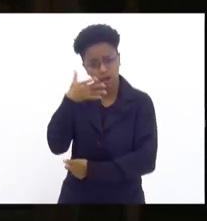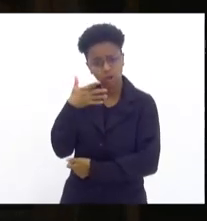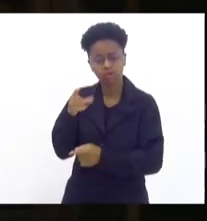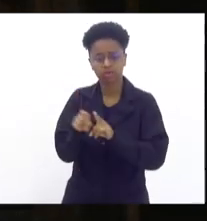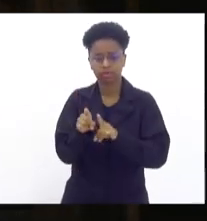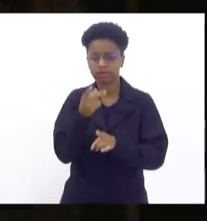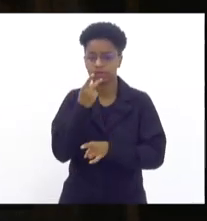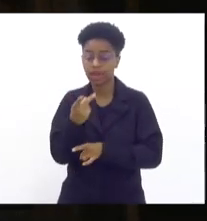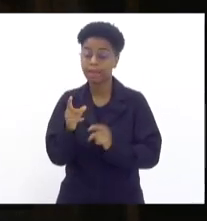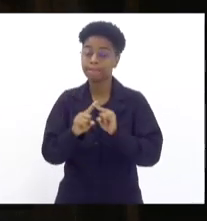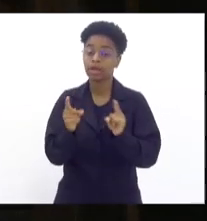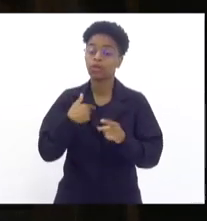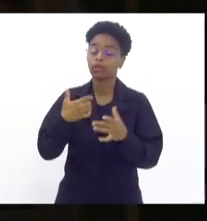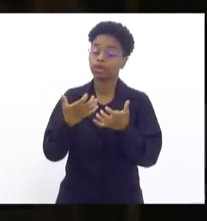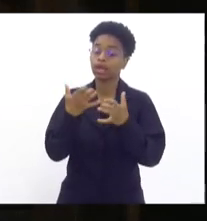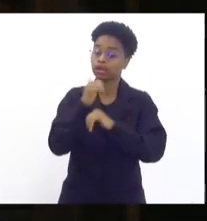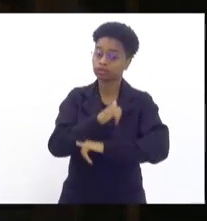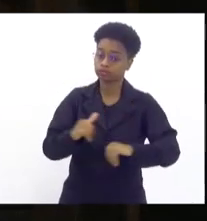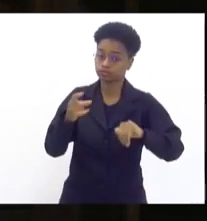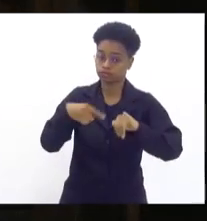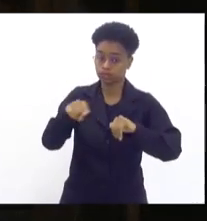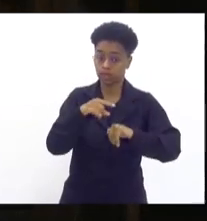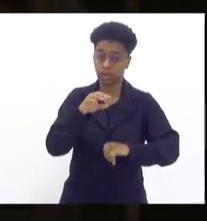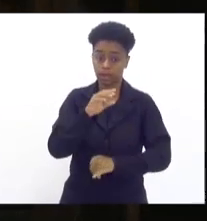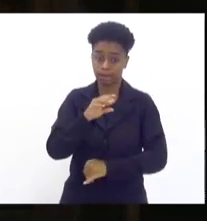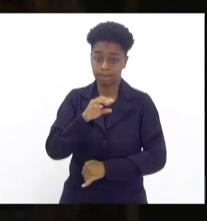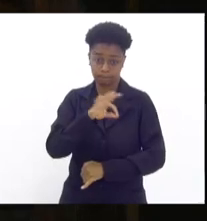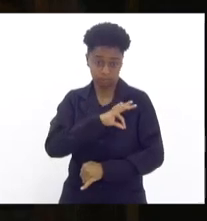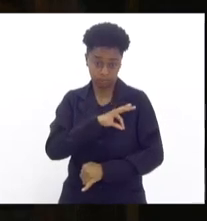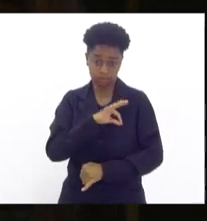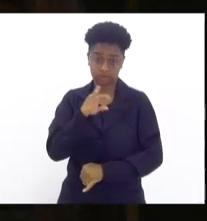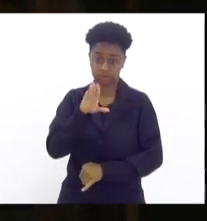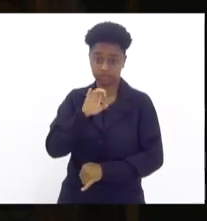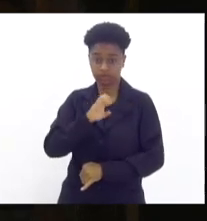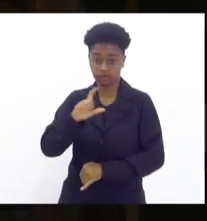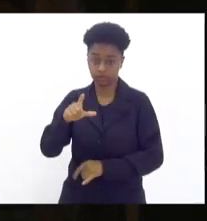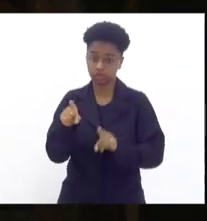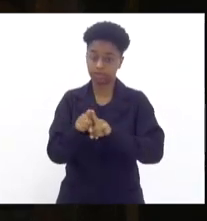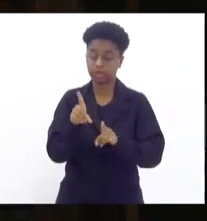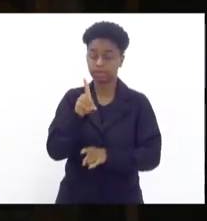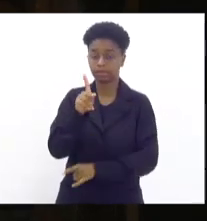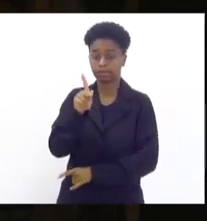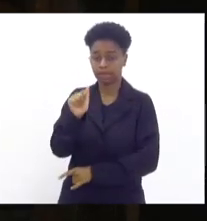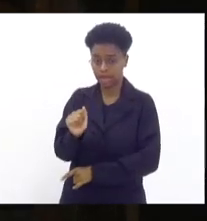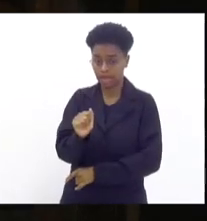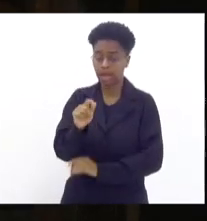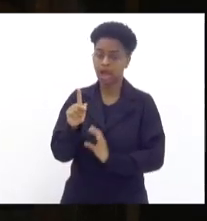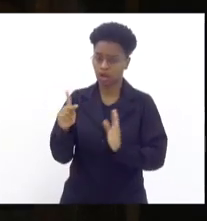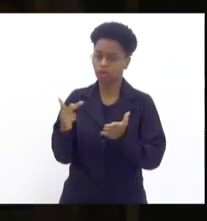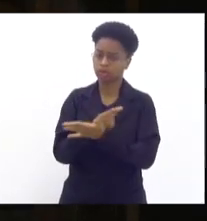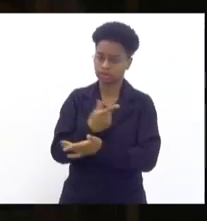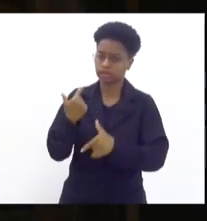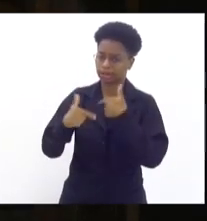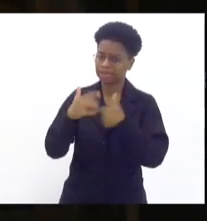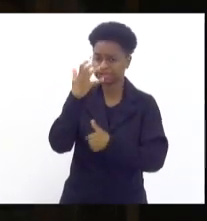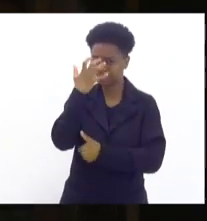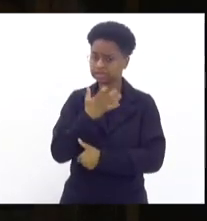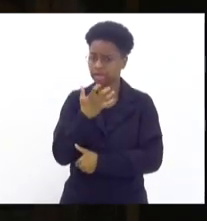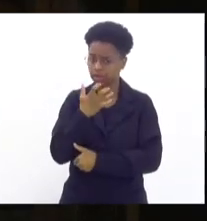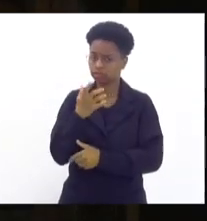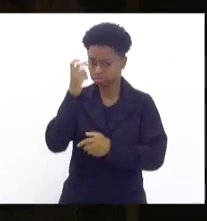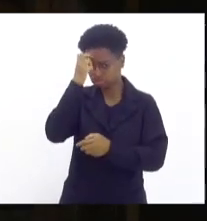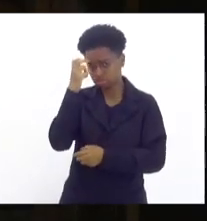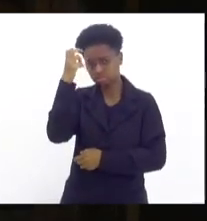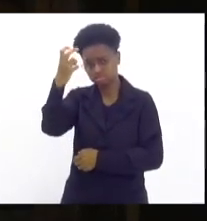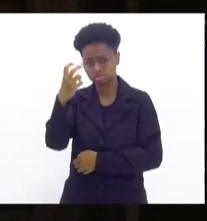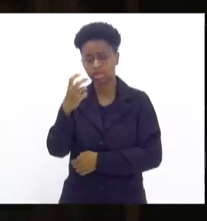falar, mas o eu quero dizer é que por parte da Polícia Civil e dos DPIs o trabalho está sendo feito com seriedade, com inteligência,